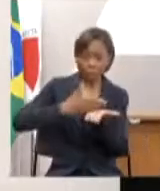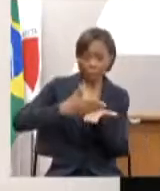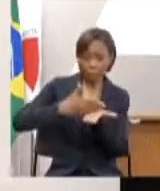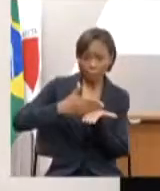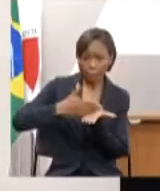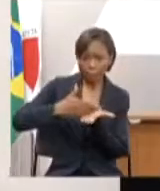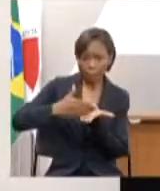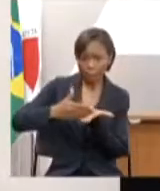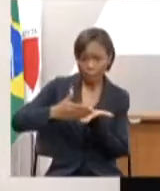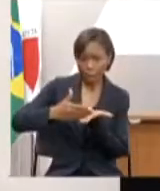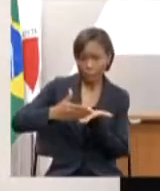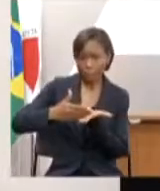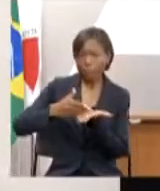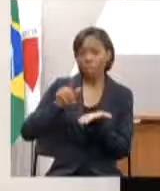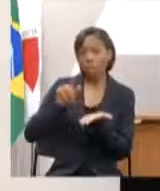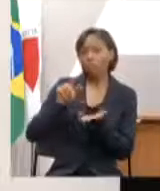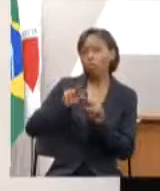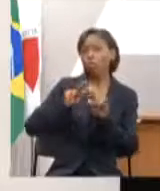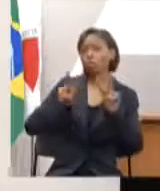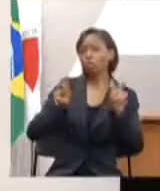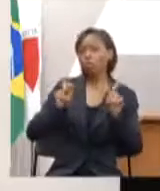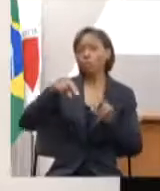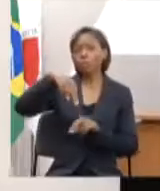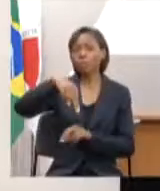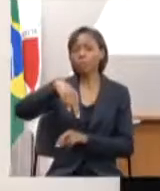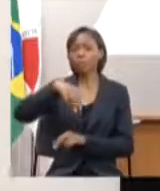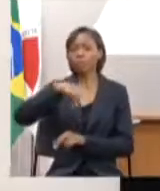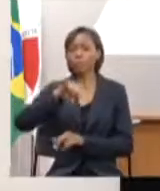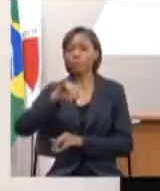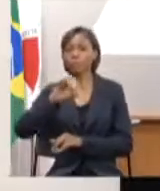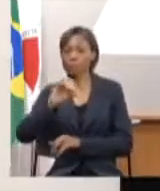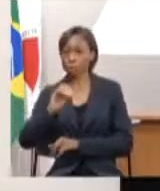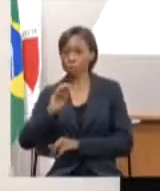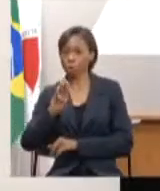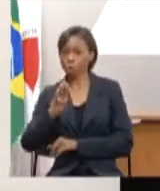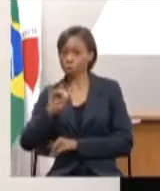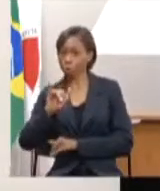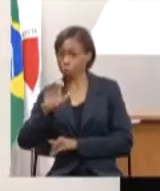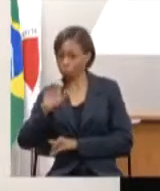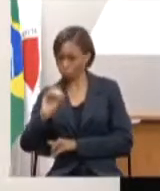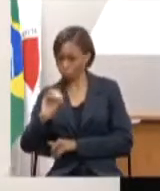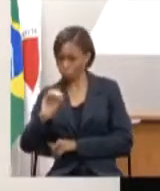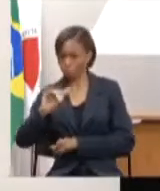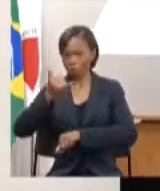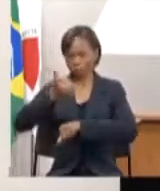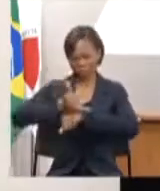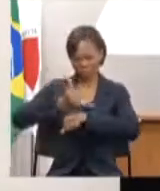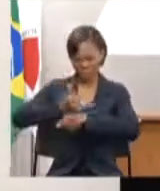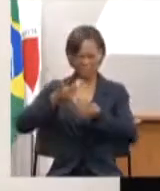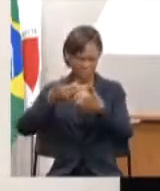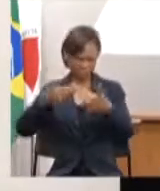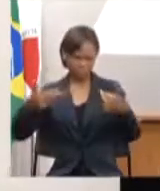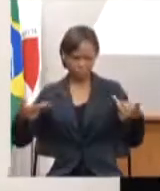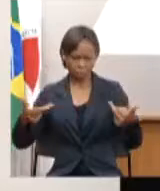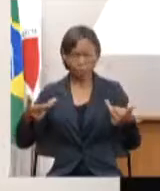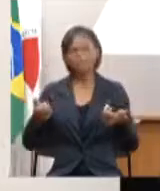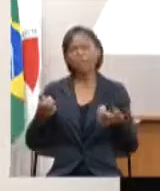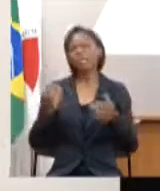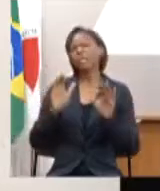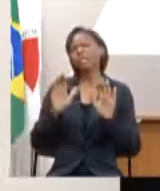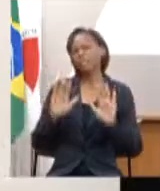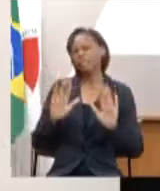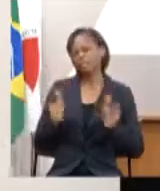relação ao Nióbio, se isso está no cenário de impacto para o